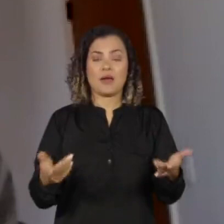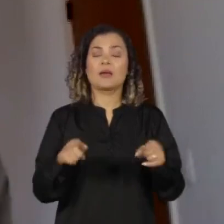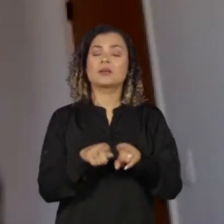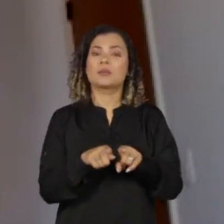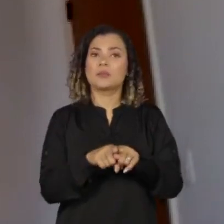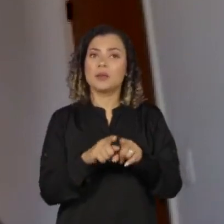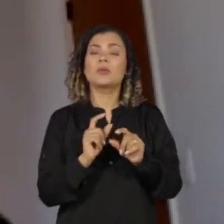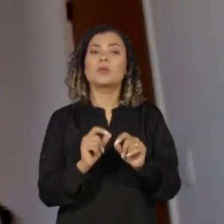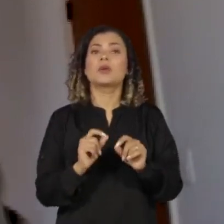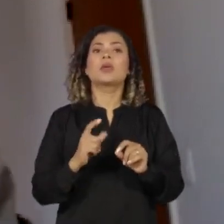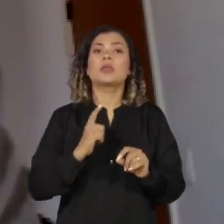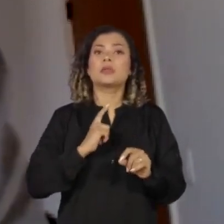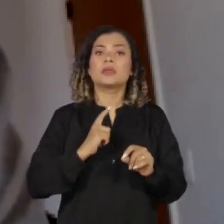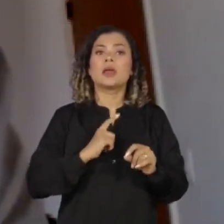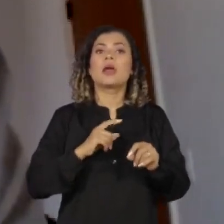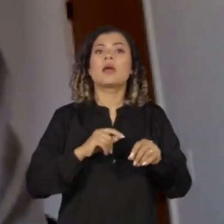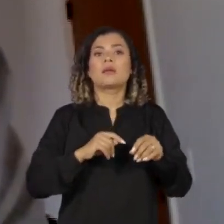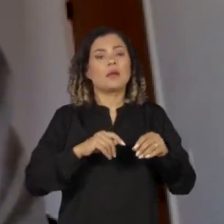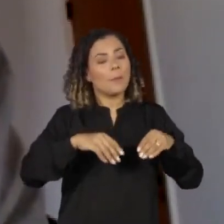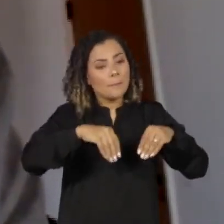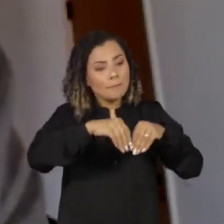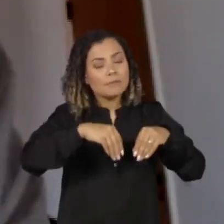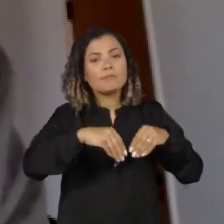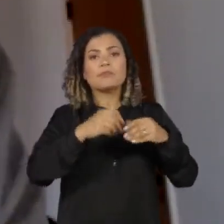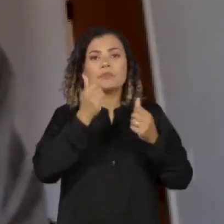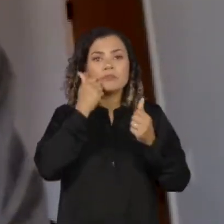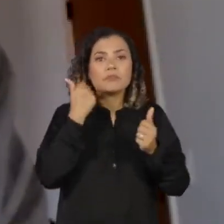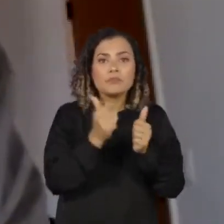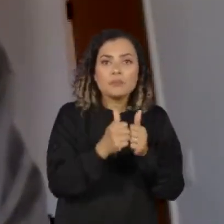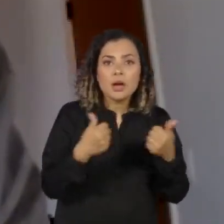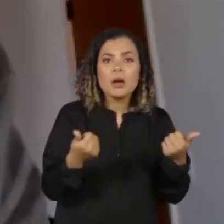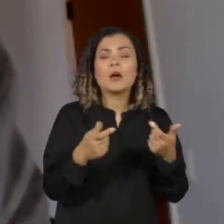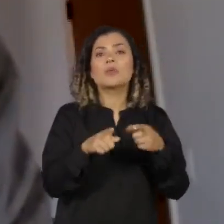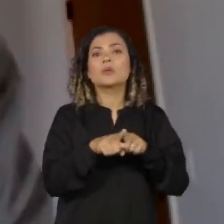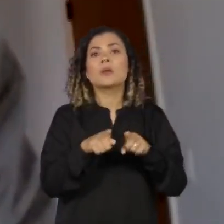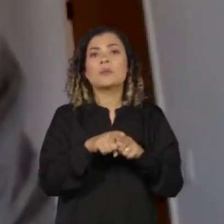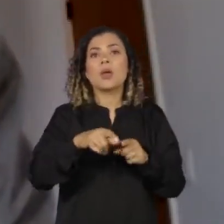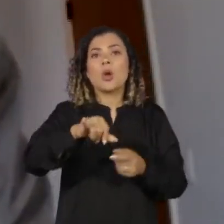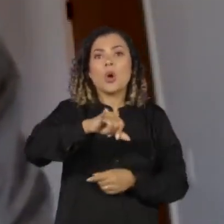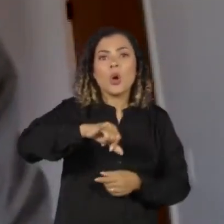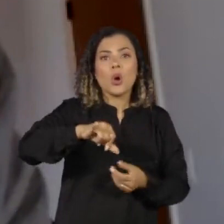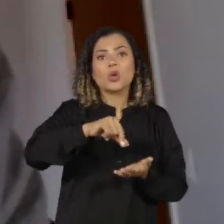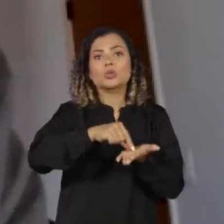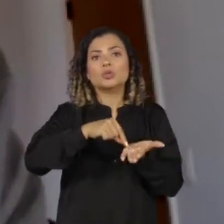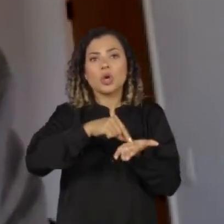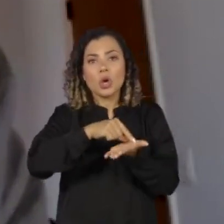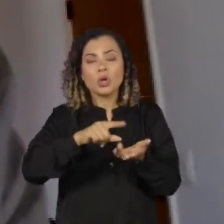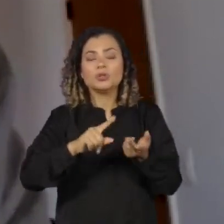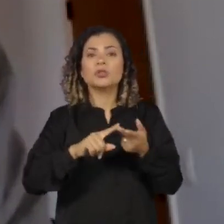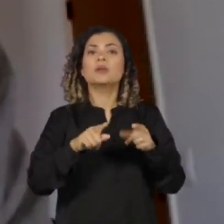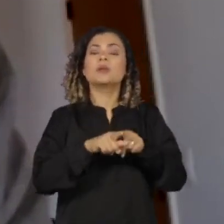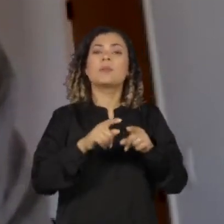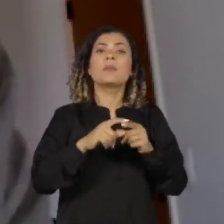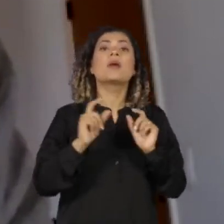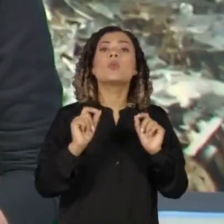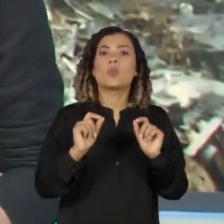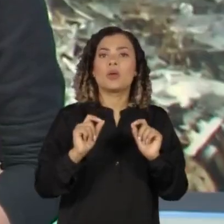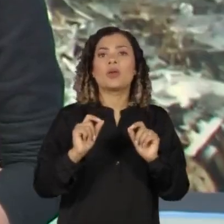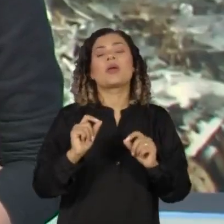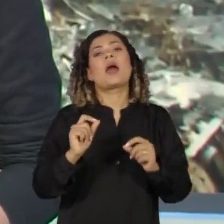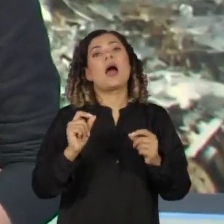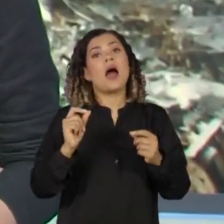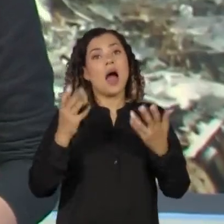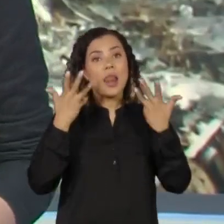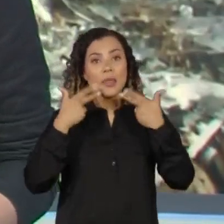vale toda a rede de panificados, mas também vale, por exemplo, para óleo de soja, vale também para proteína animal que come ração.